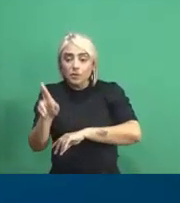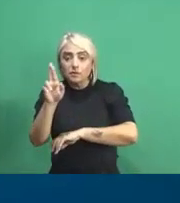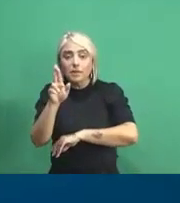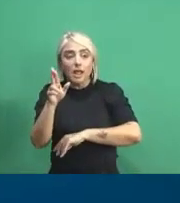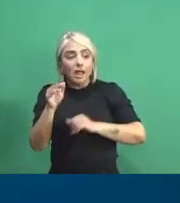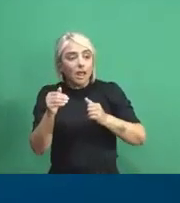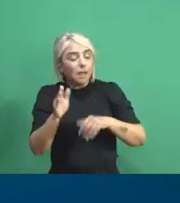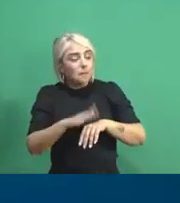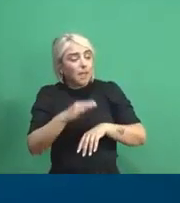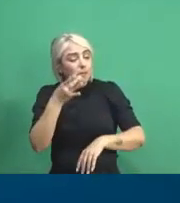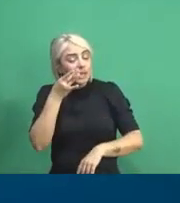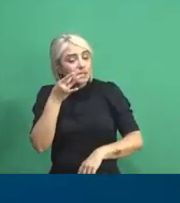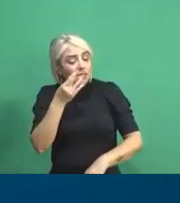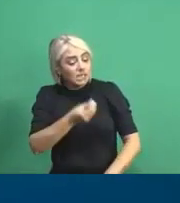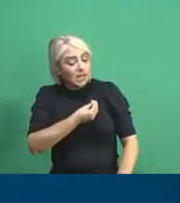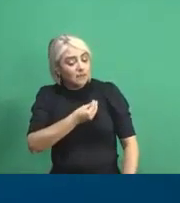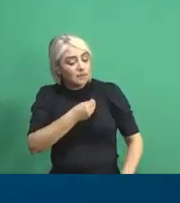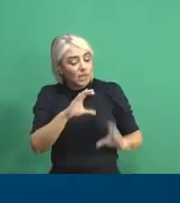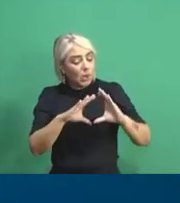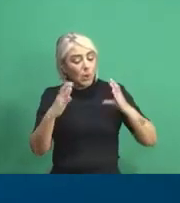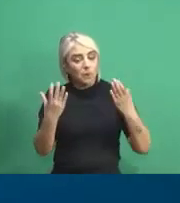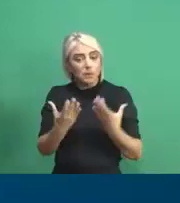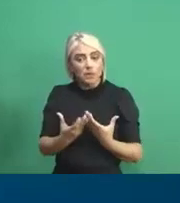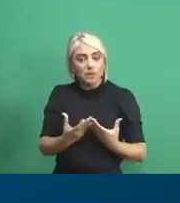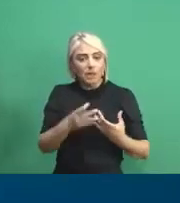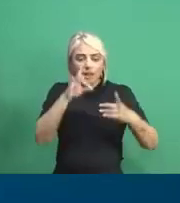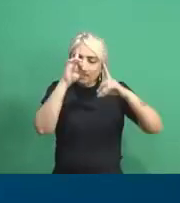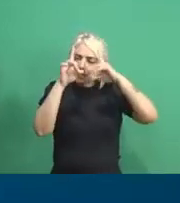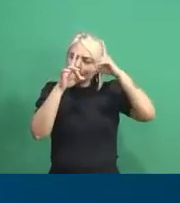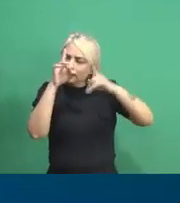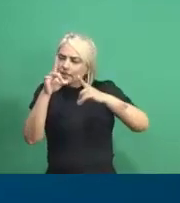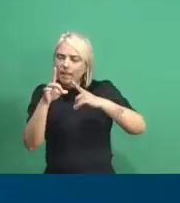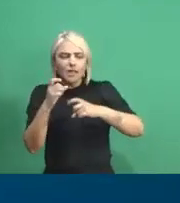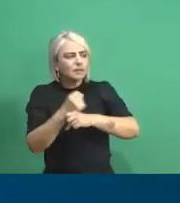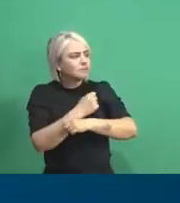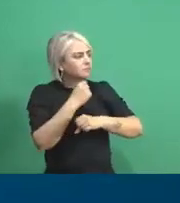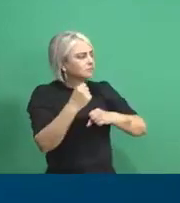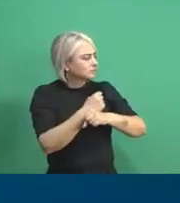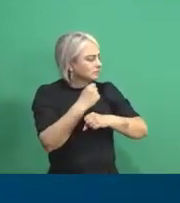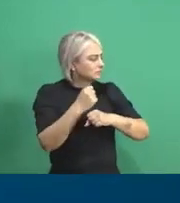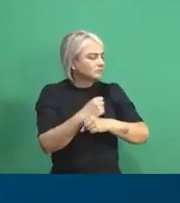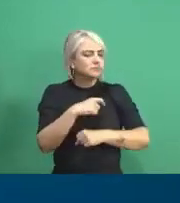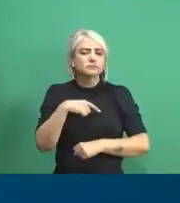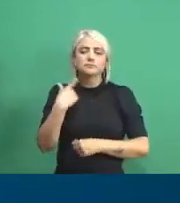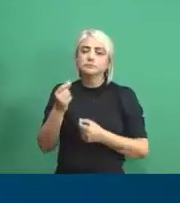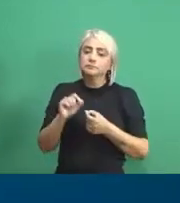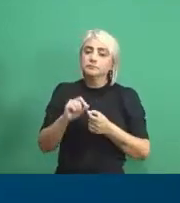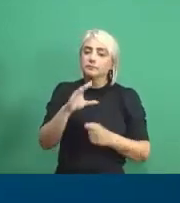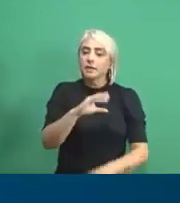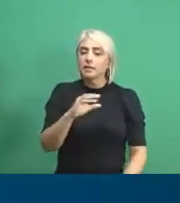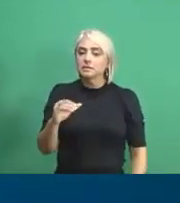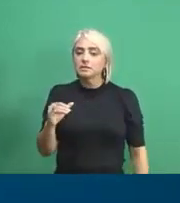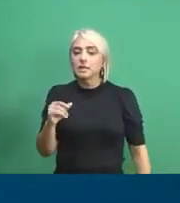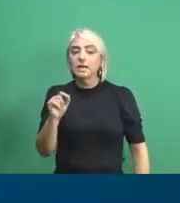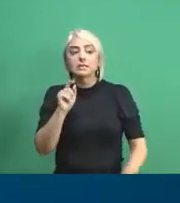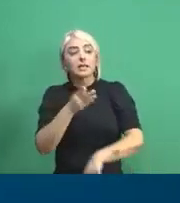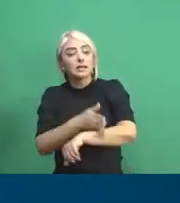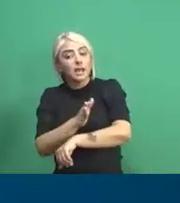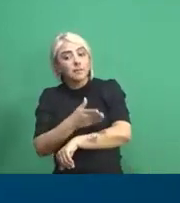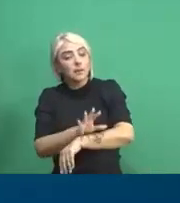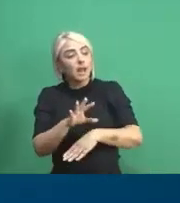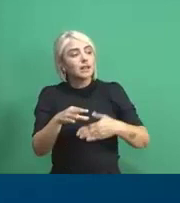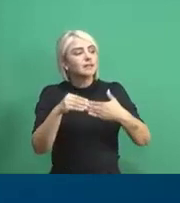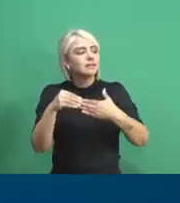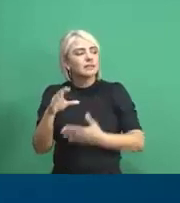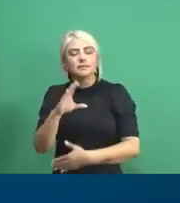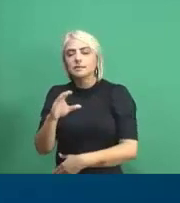presente na vida delas, levando também ideias e também construindo o que a gente faz de ciência, mas na prática, levando